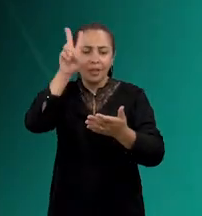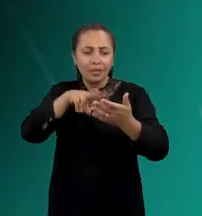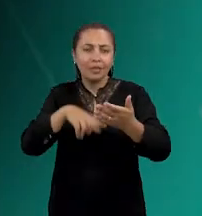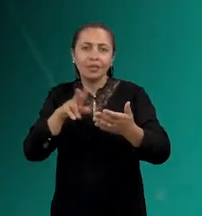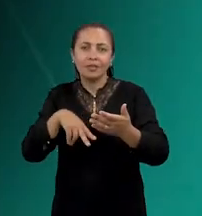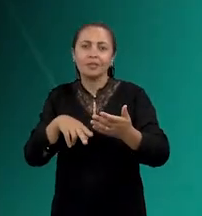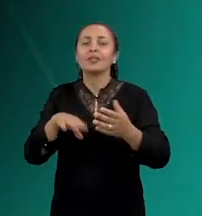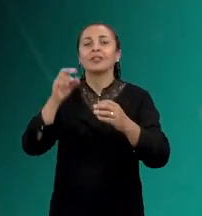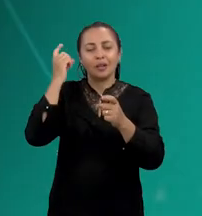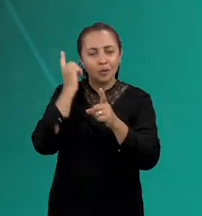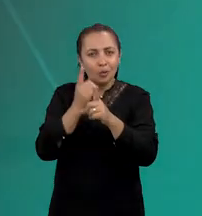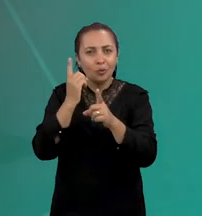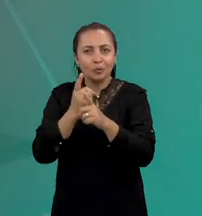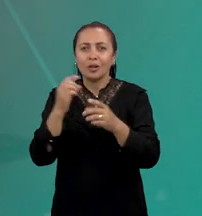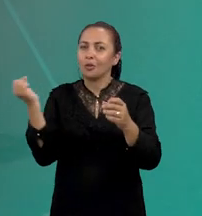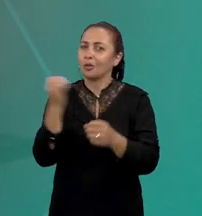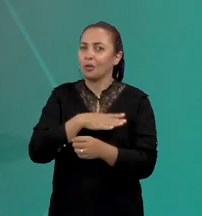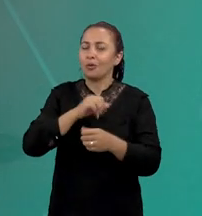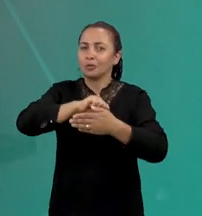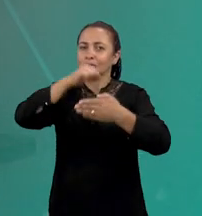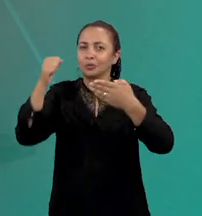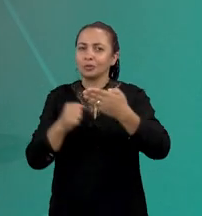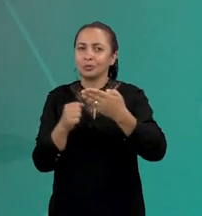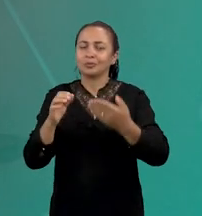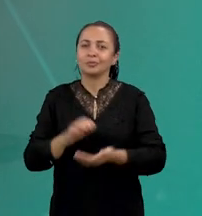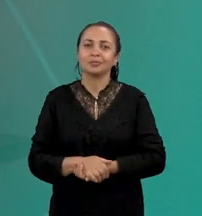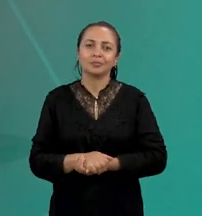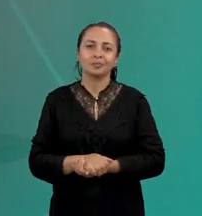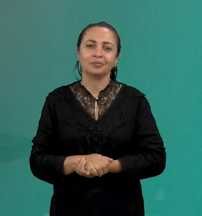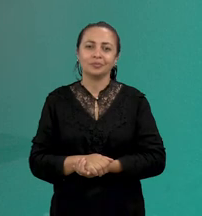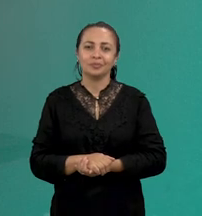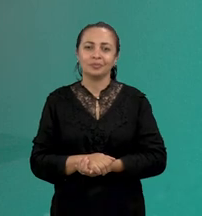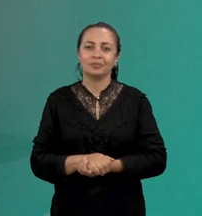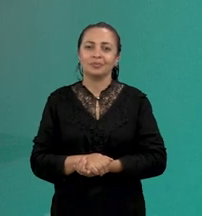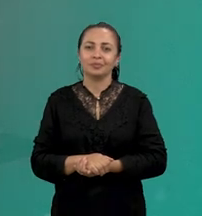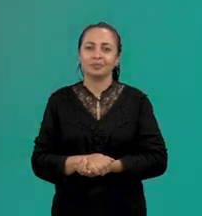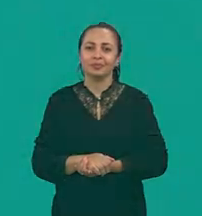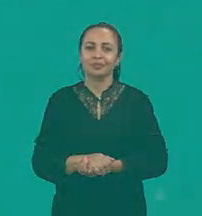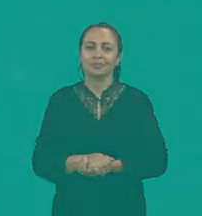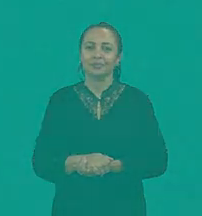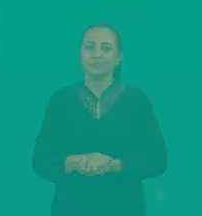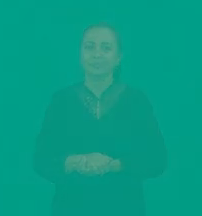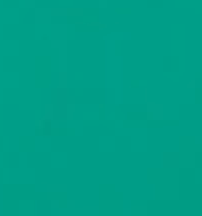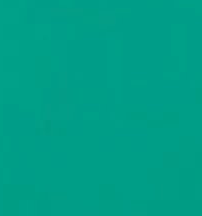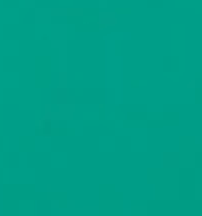um levantamento sobre a literatura de cordel ajuda a identificar novos artistas.